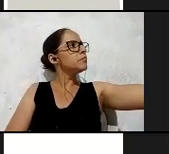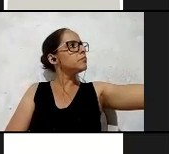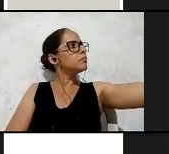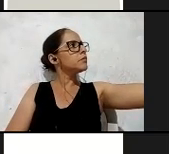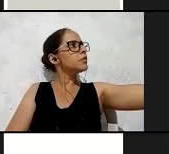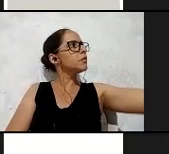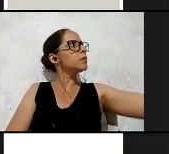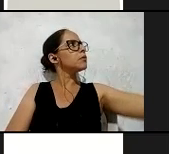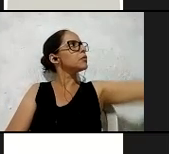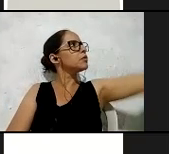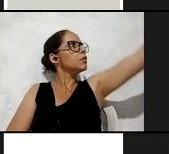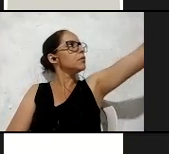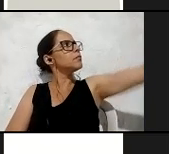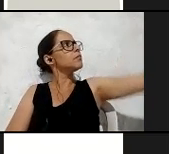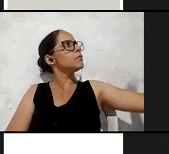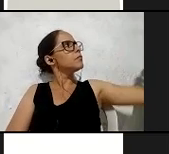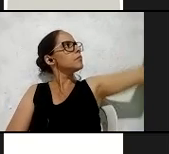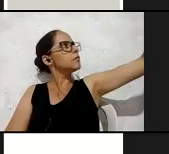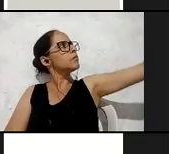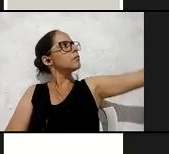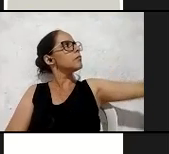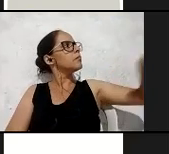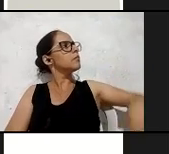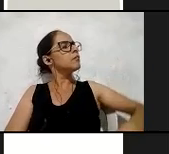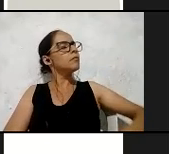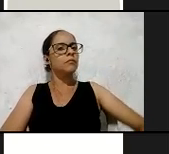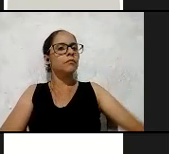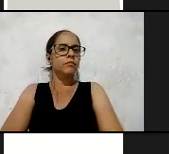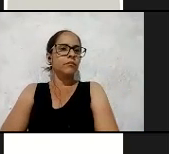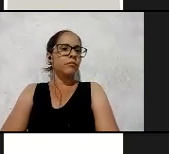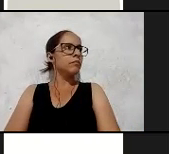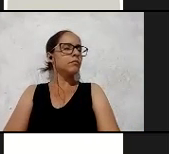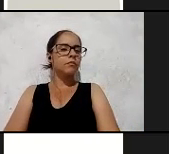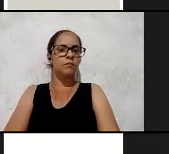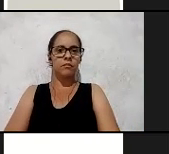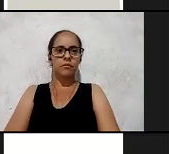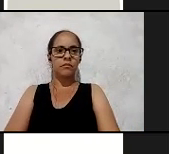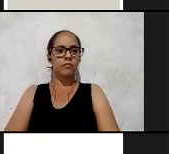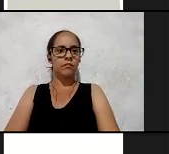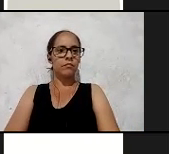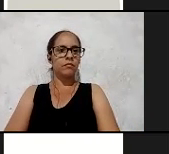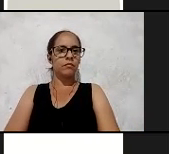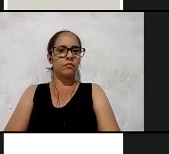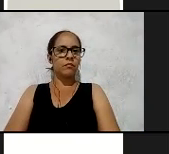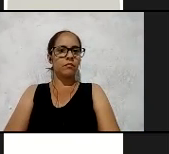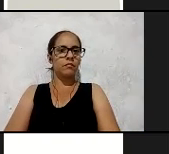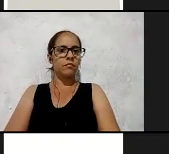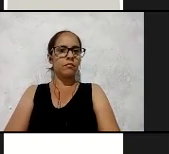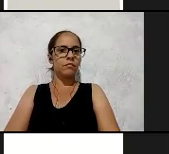E aí nós percebemos que essas novas tecnologias de comunicação e informação